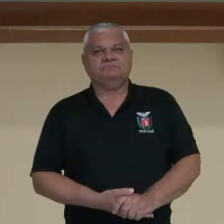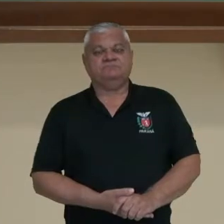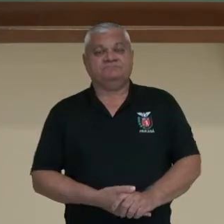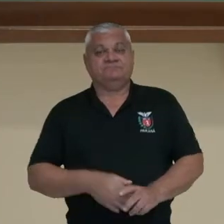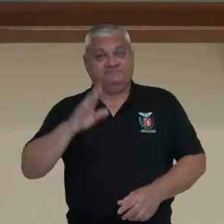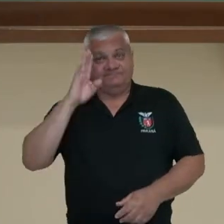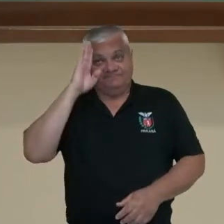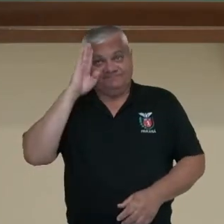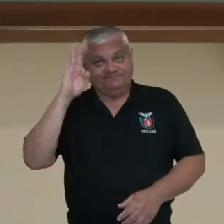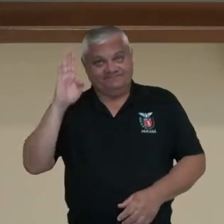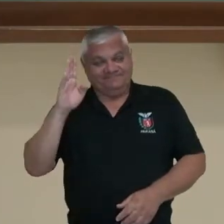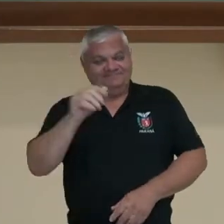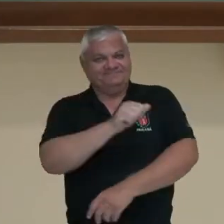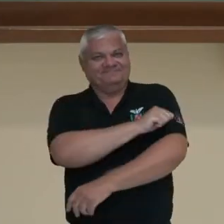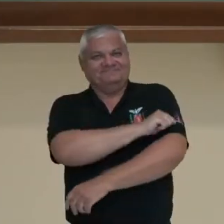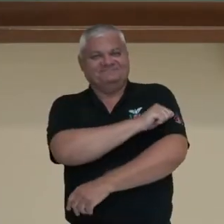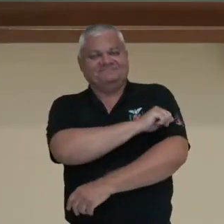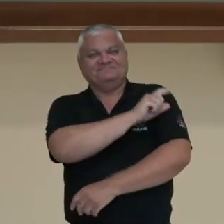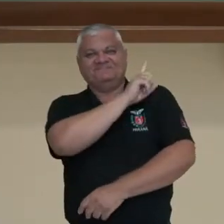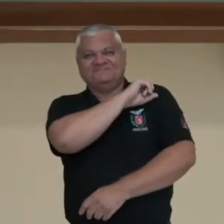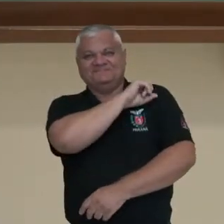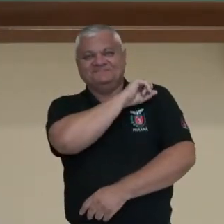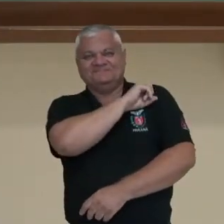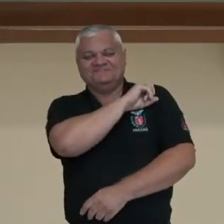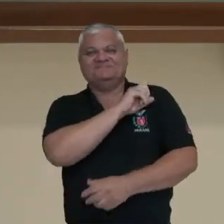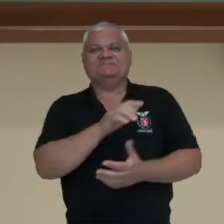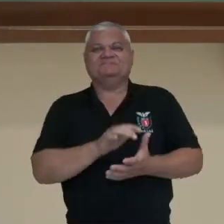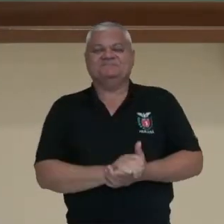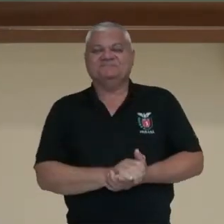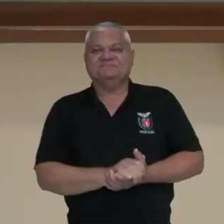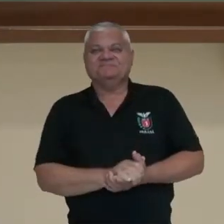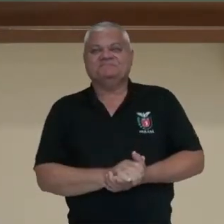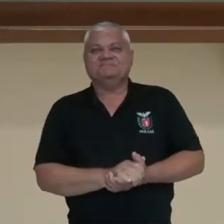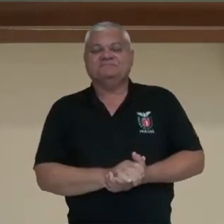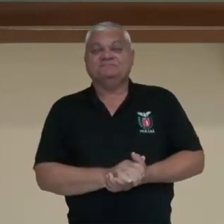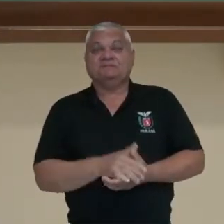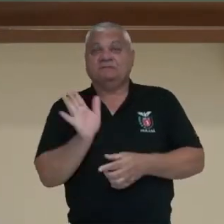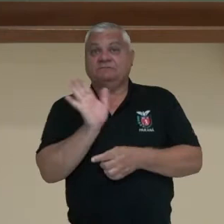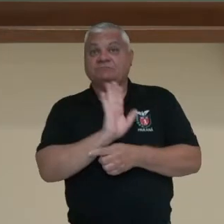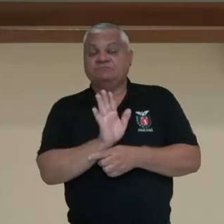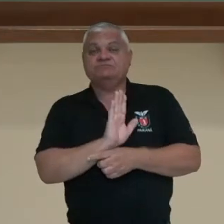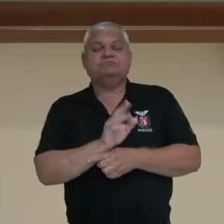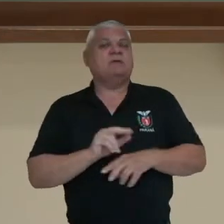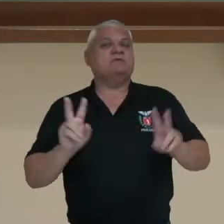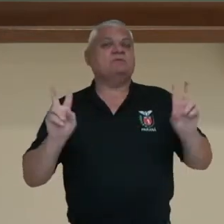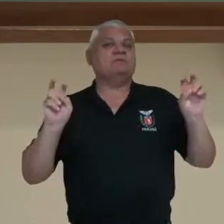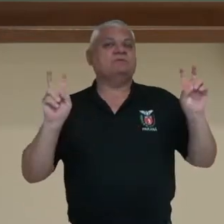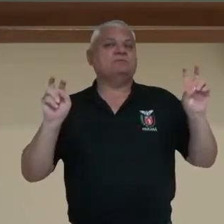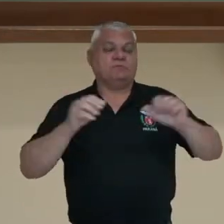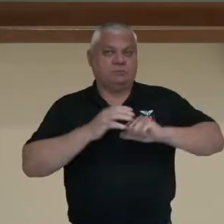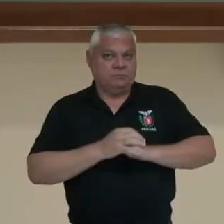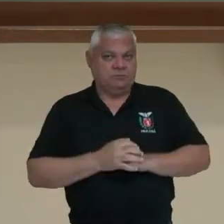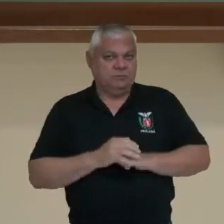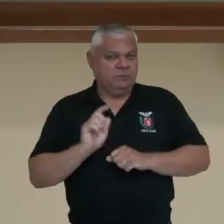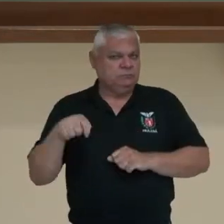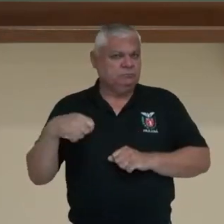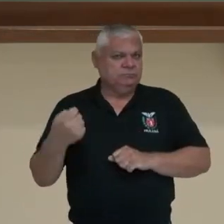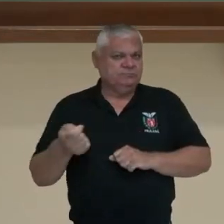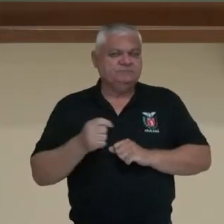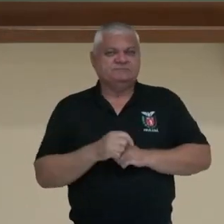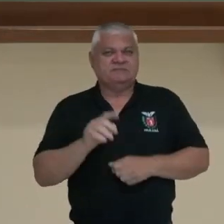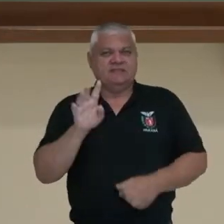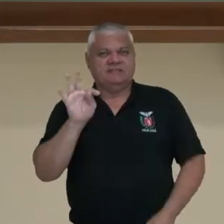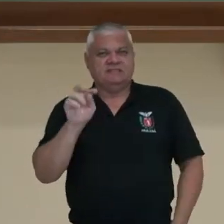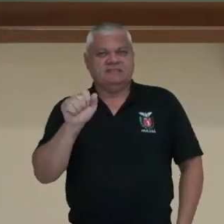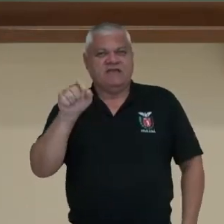Olá, estudantes da primeira série do Ensino Médio. Nesse vídeo nós vamos conversar sobre taxa